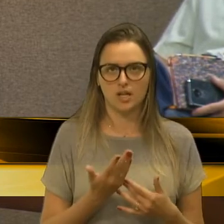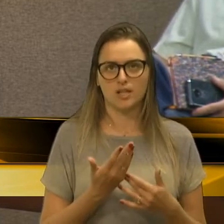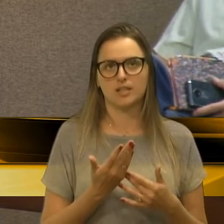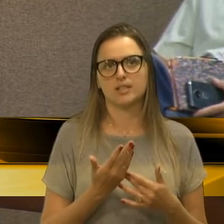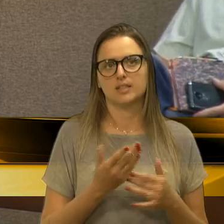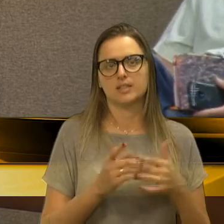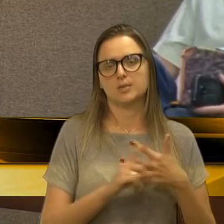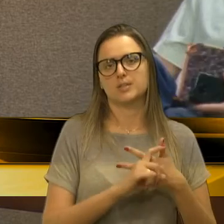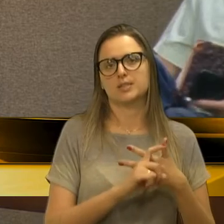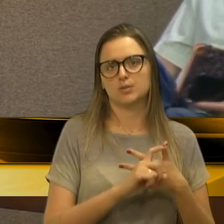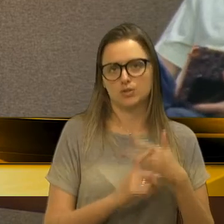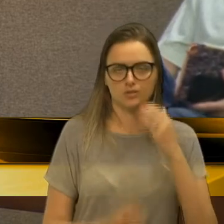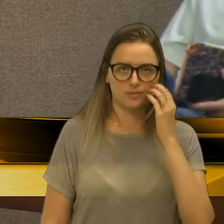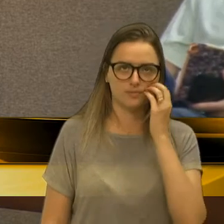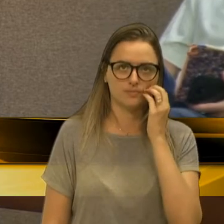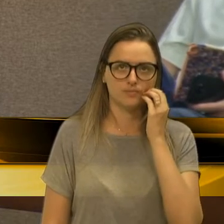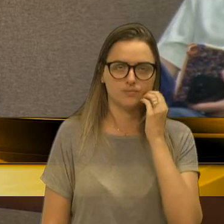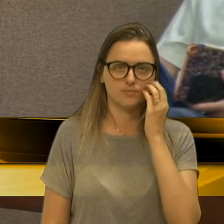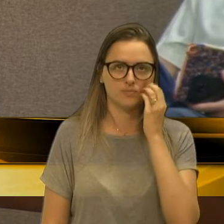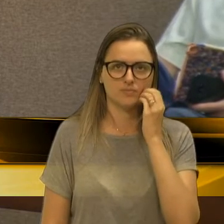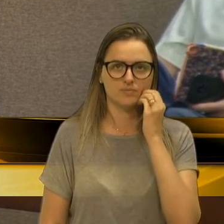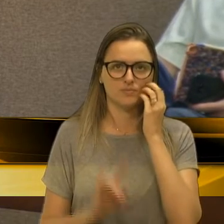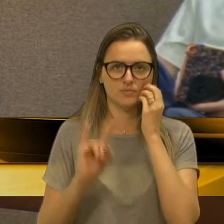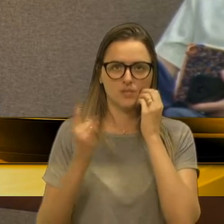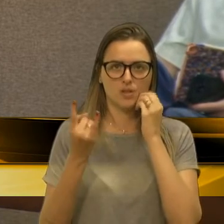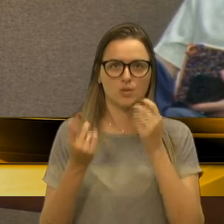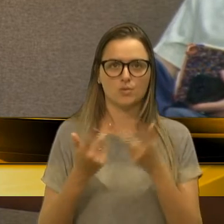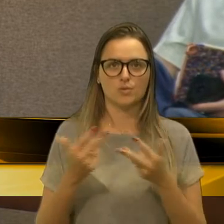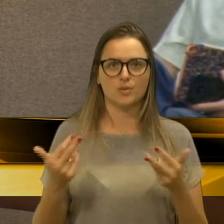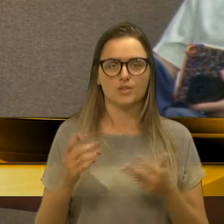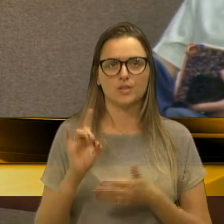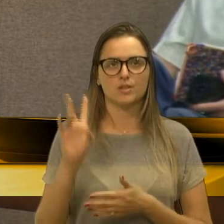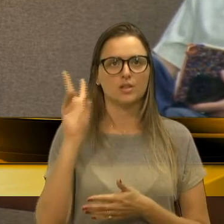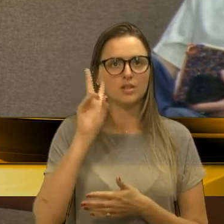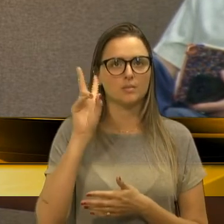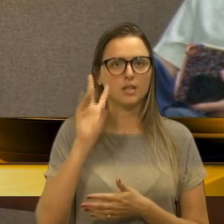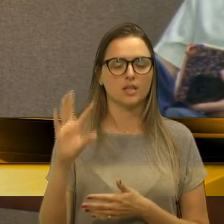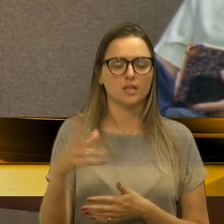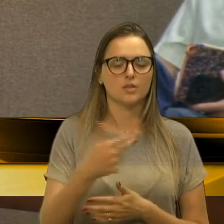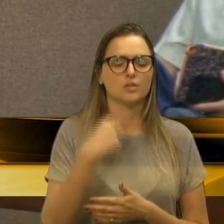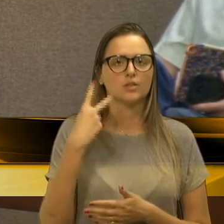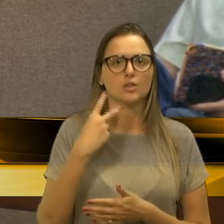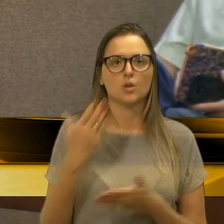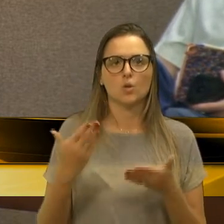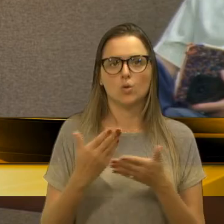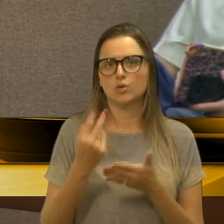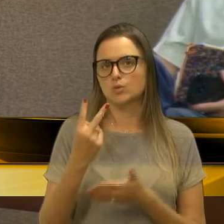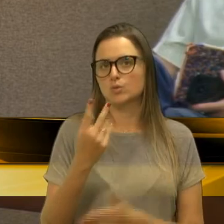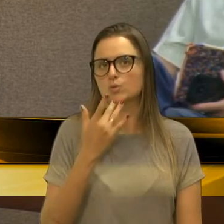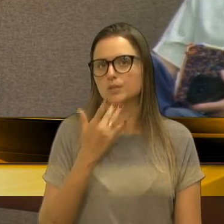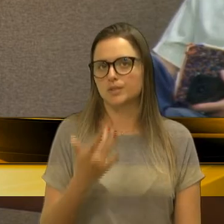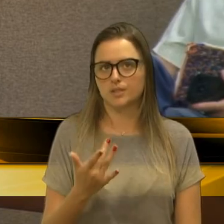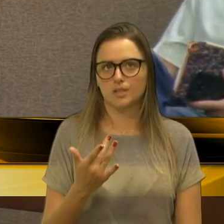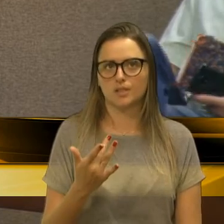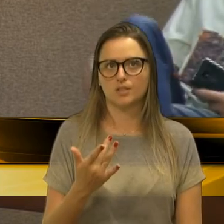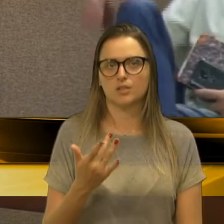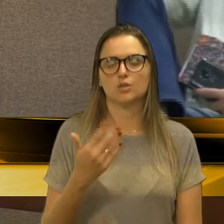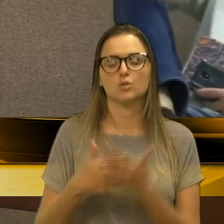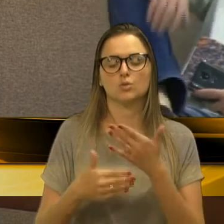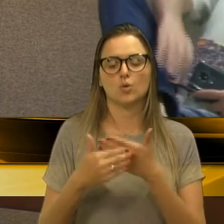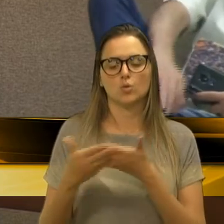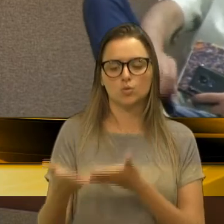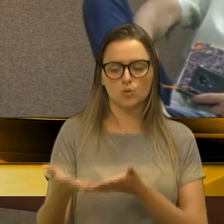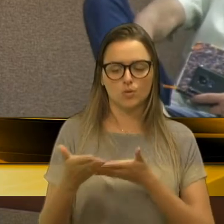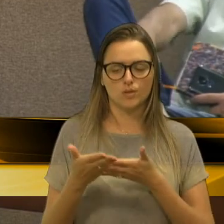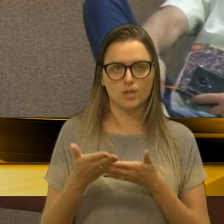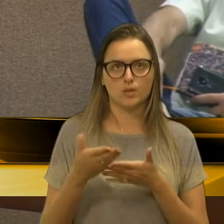Executivo, infelizmente. E, por último, só relembrar os colegas vereadores, hoje às 14 horas, estão todos convidados